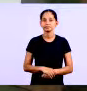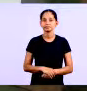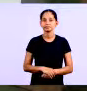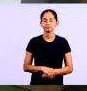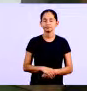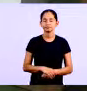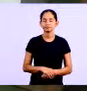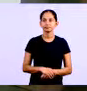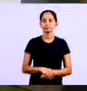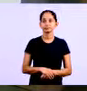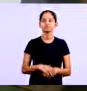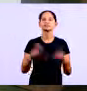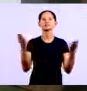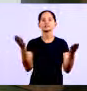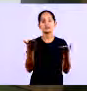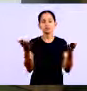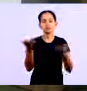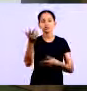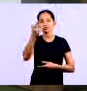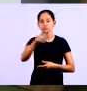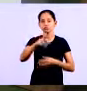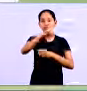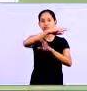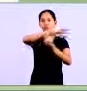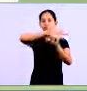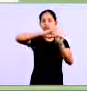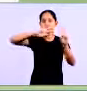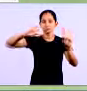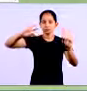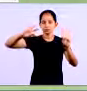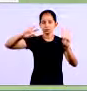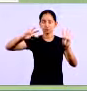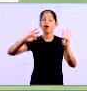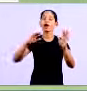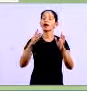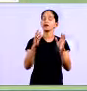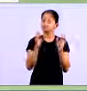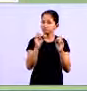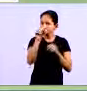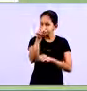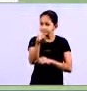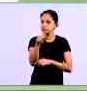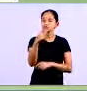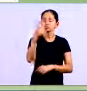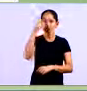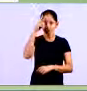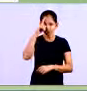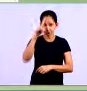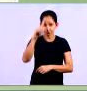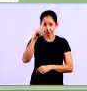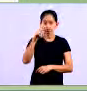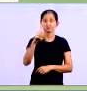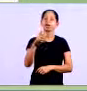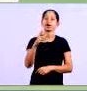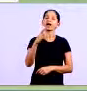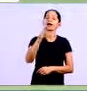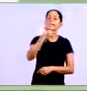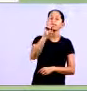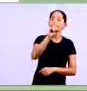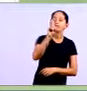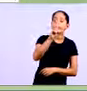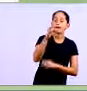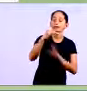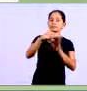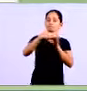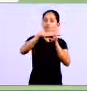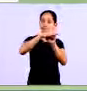aqui novamente uma planilha né aí aqui sim você tem a data o cliente né o número do documento do cheque